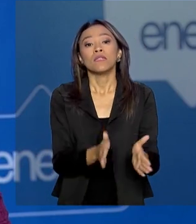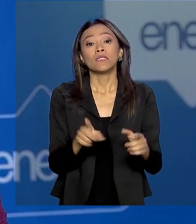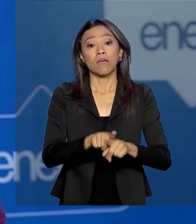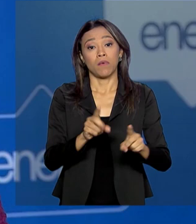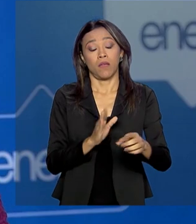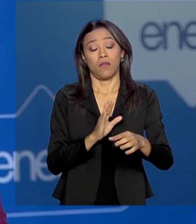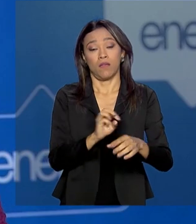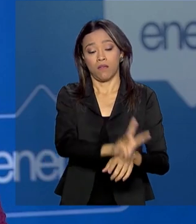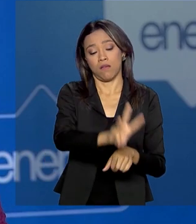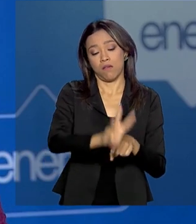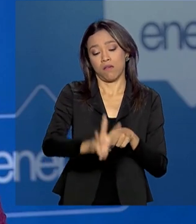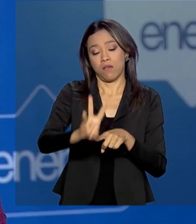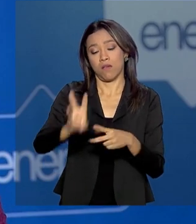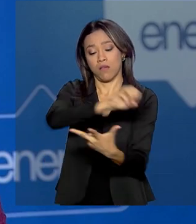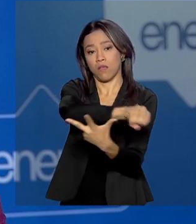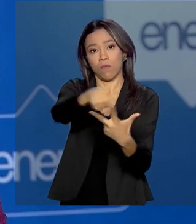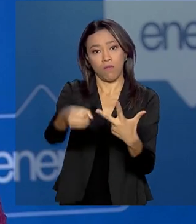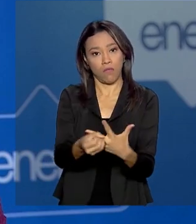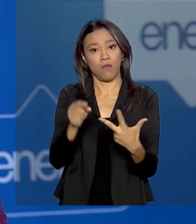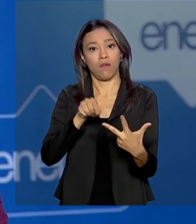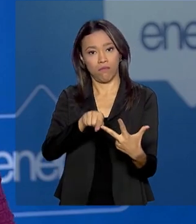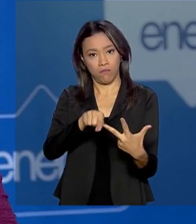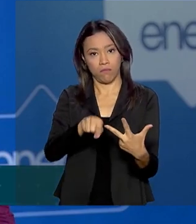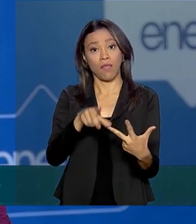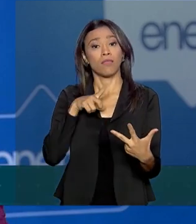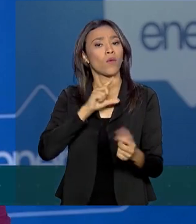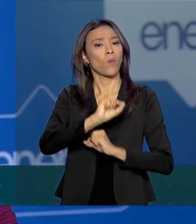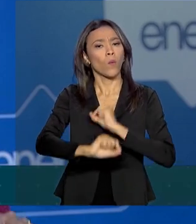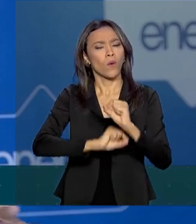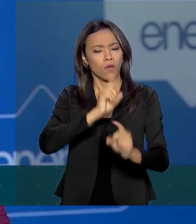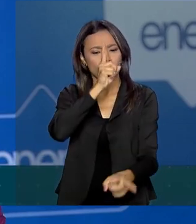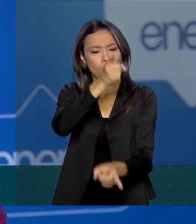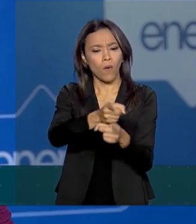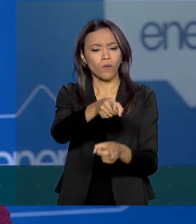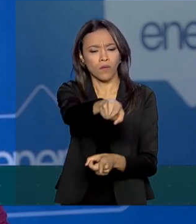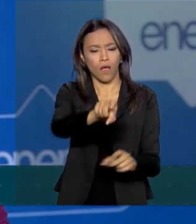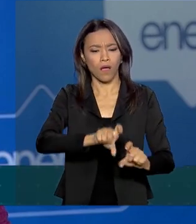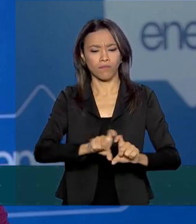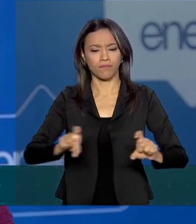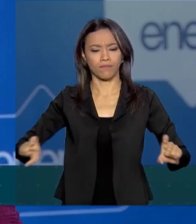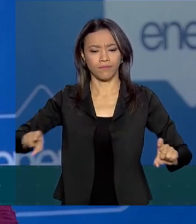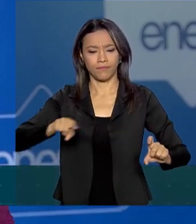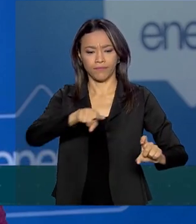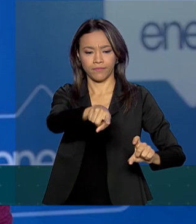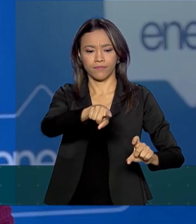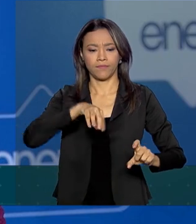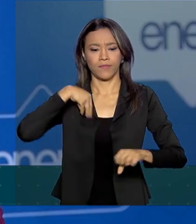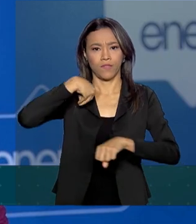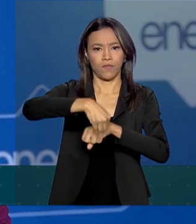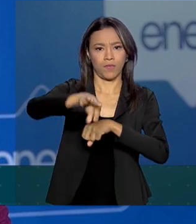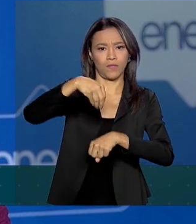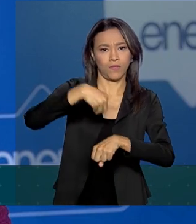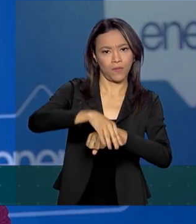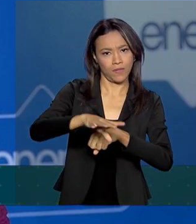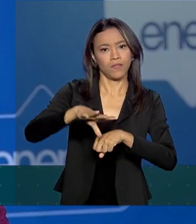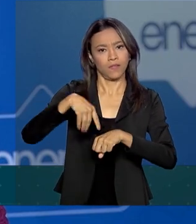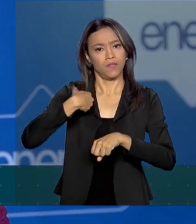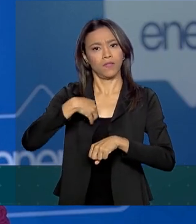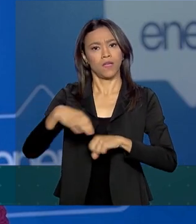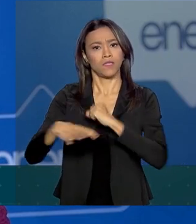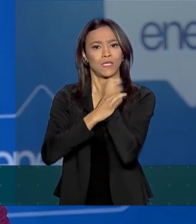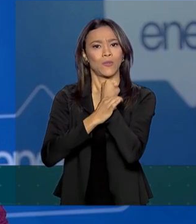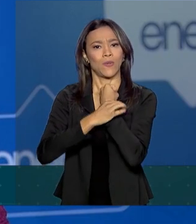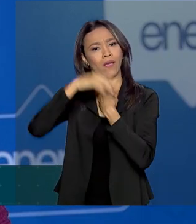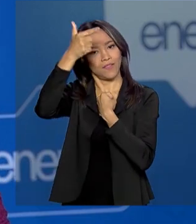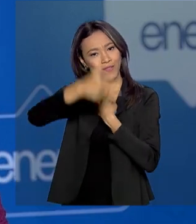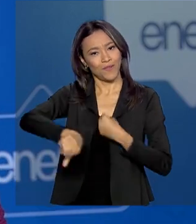no site enem.inep.gov.br, dá para encontrar aí todas as informações e garantir essa taxa gratuita no ano que